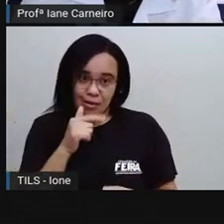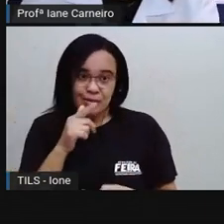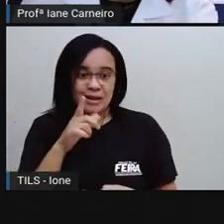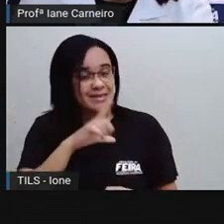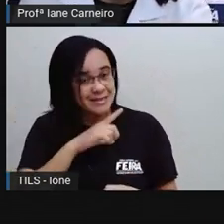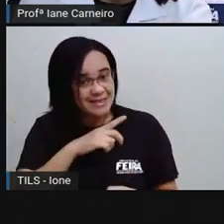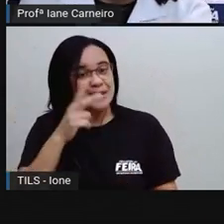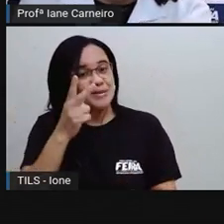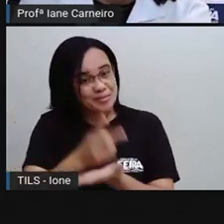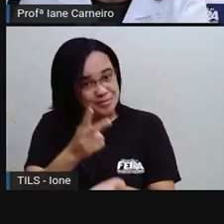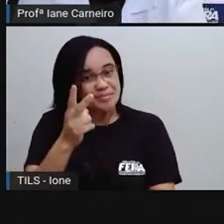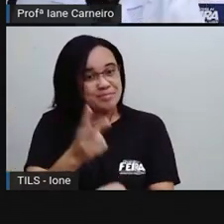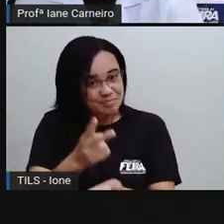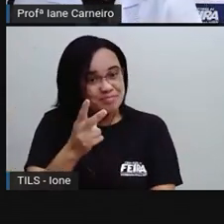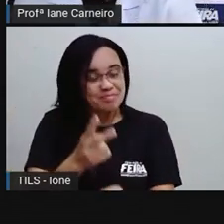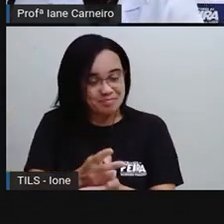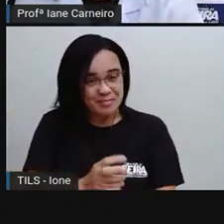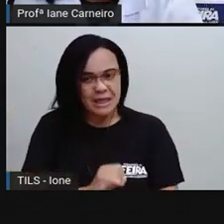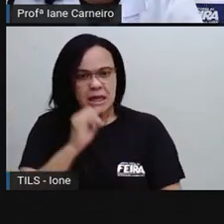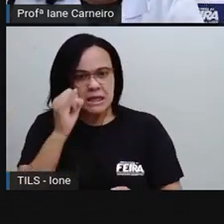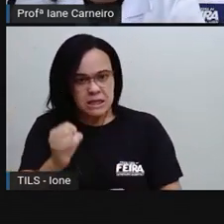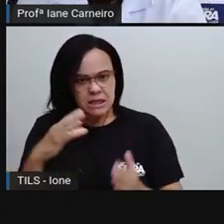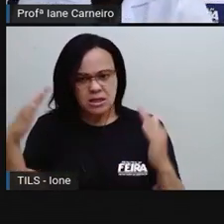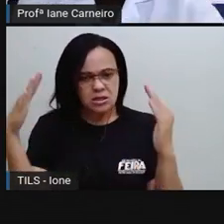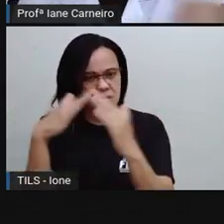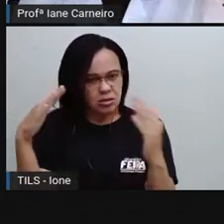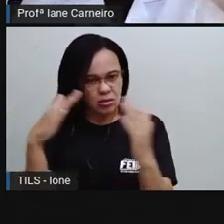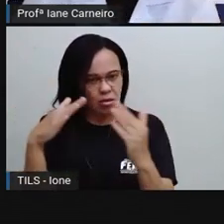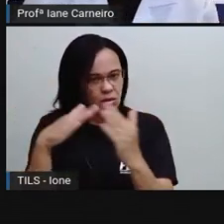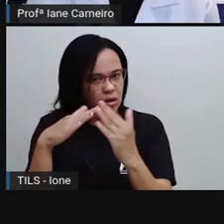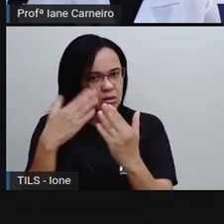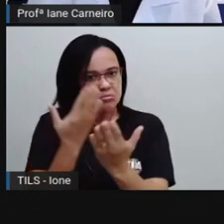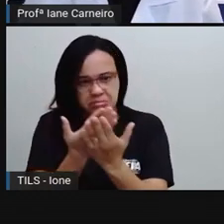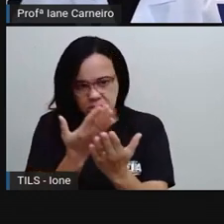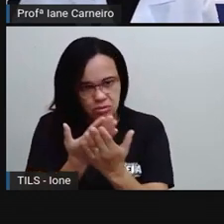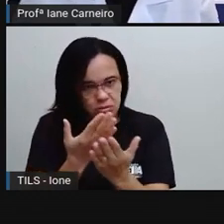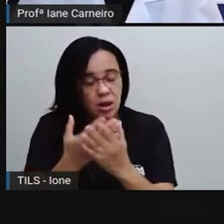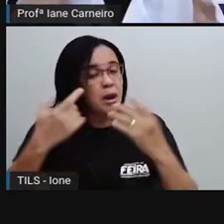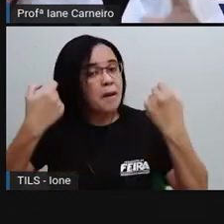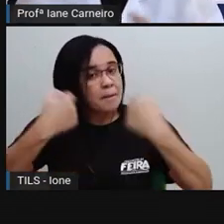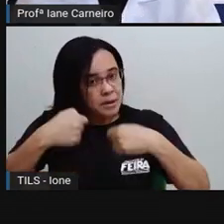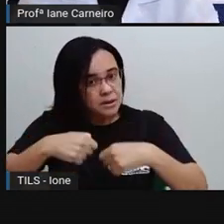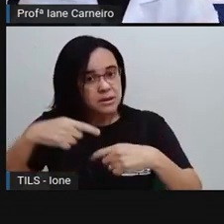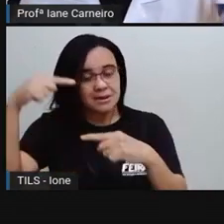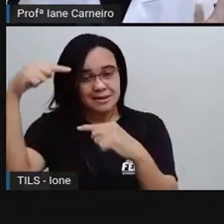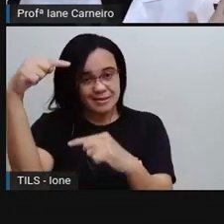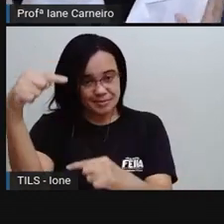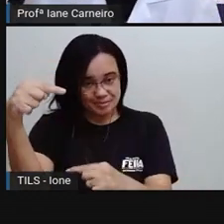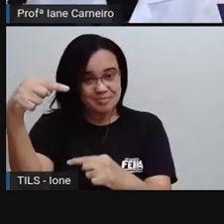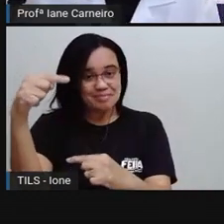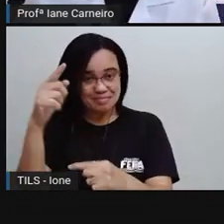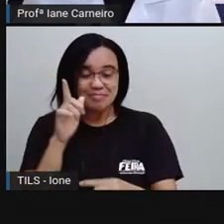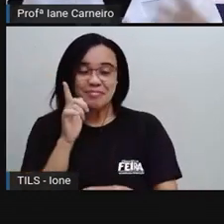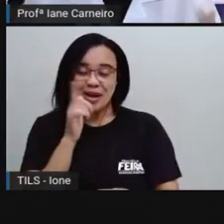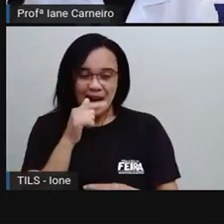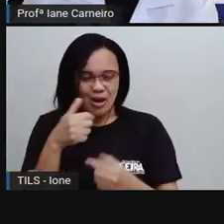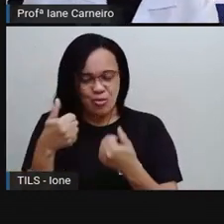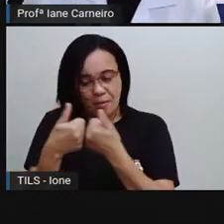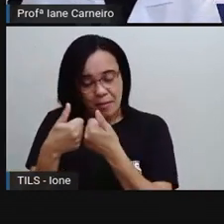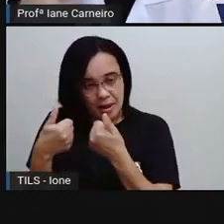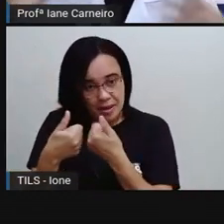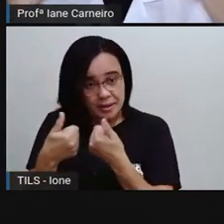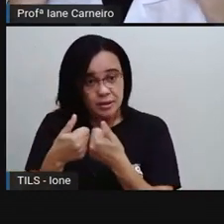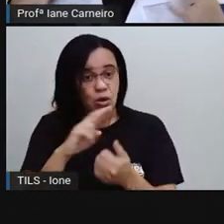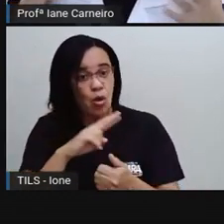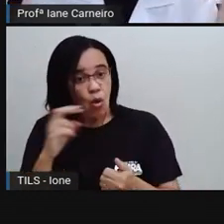se você estiver indo pra escola, leva a sua garrafinha. Se está em casa estudando, deixa também a garrafinha perto ou um copo com